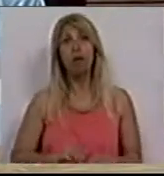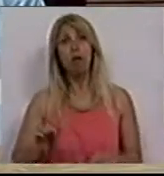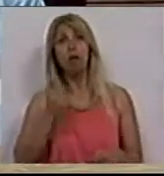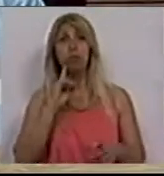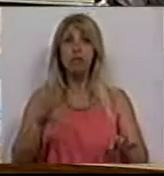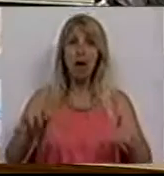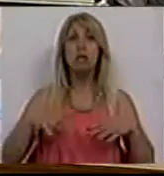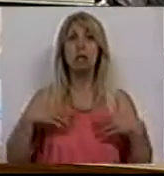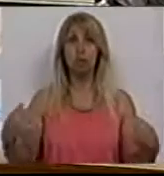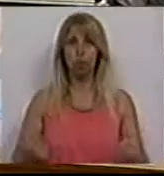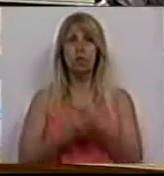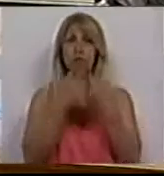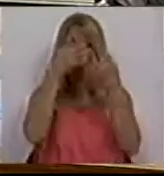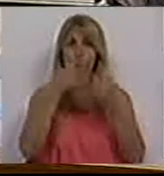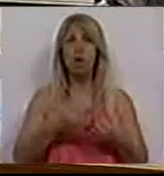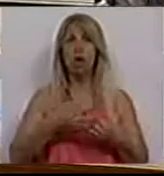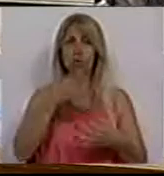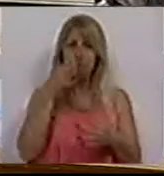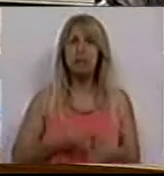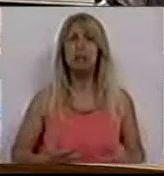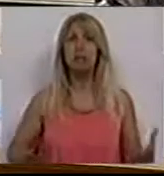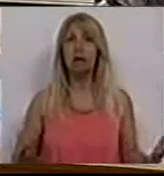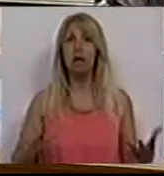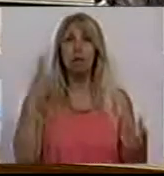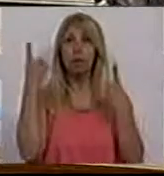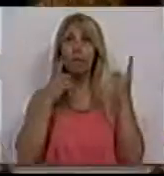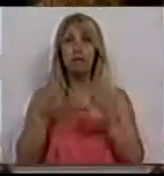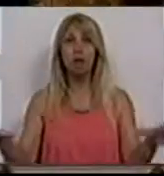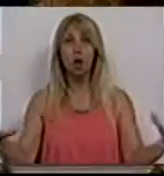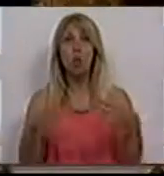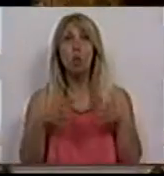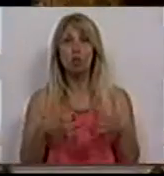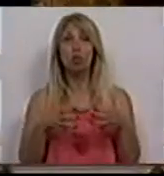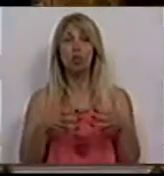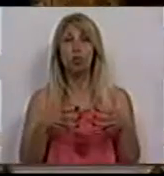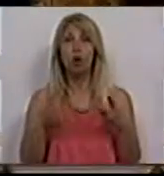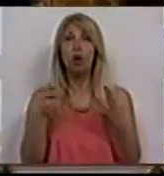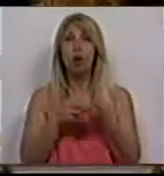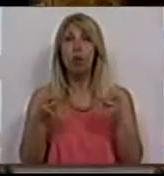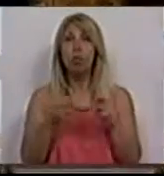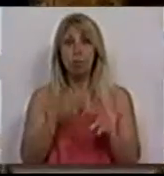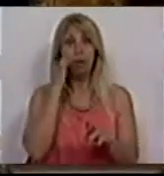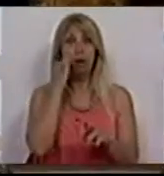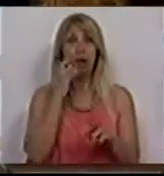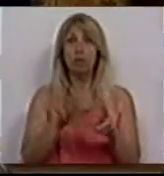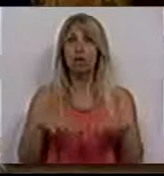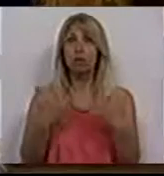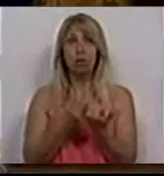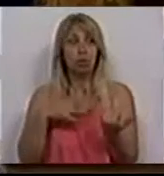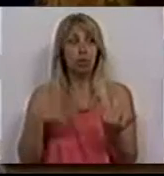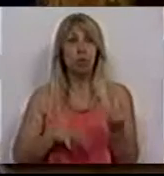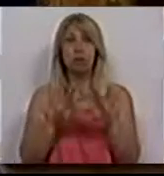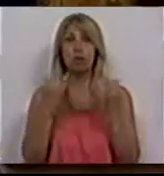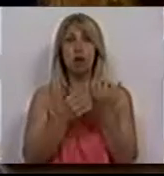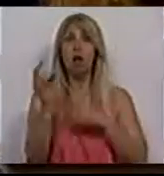honesto, sério, de pensar em conjunto um problema gravíssimo que a sociedade portuguesa e a sociedade europeia enfrentam.